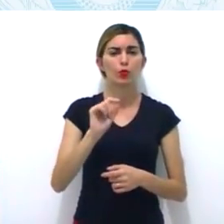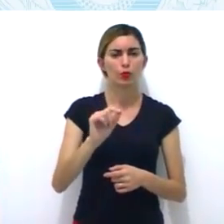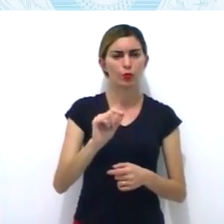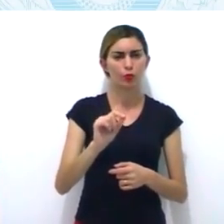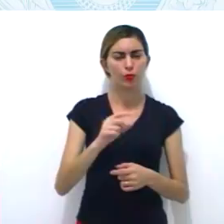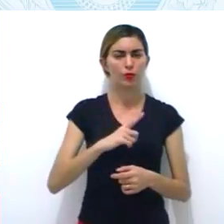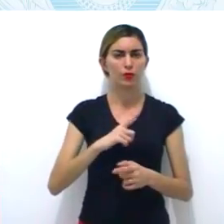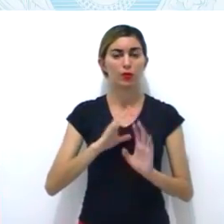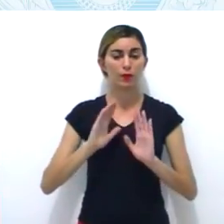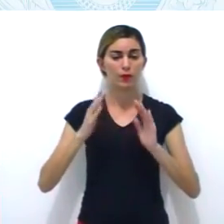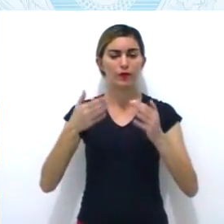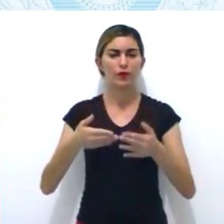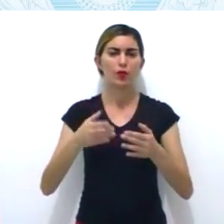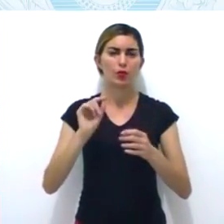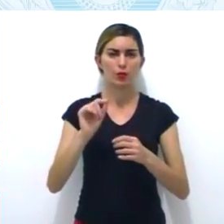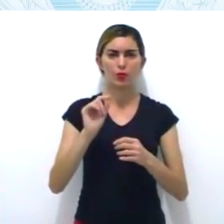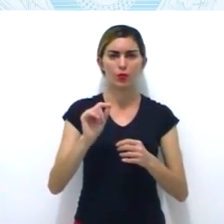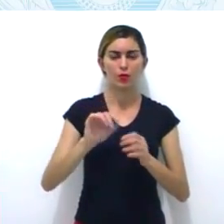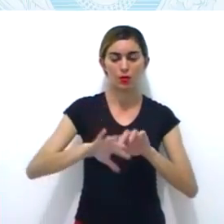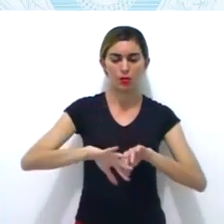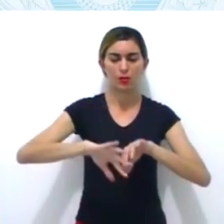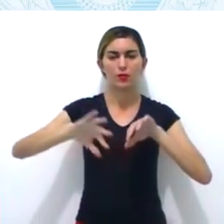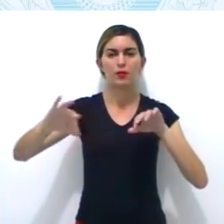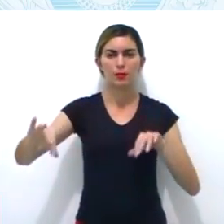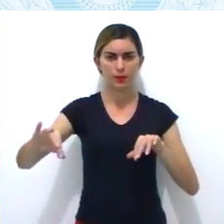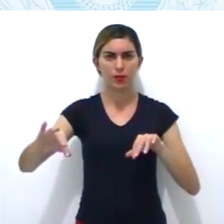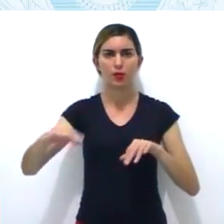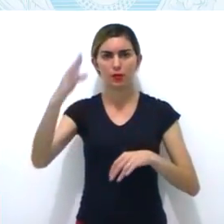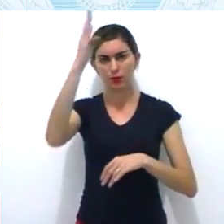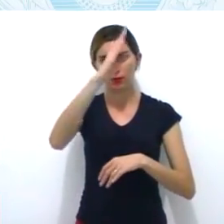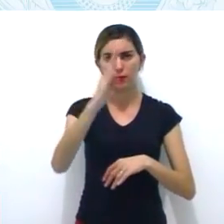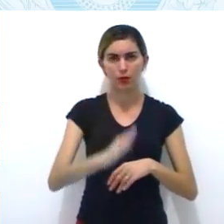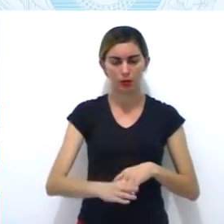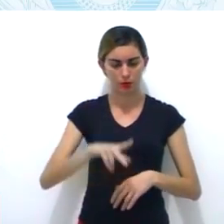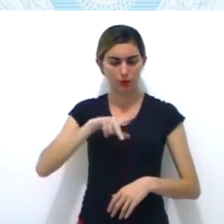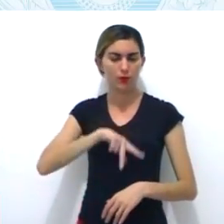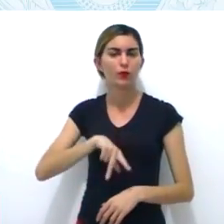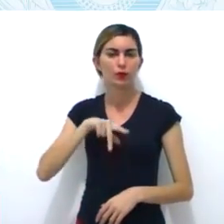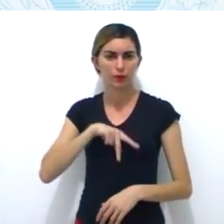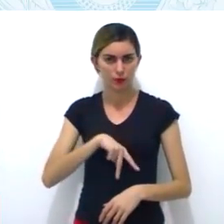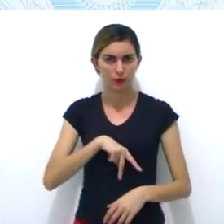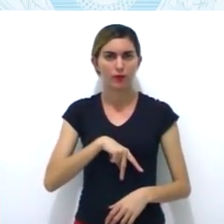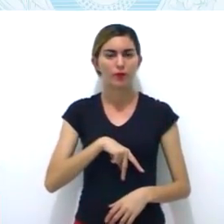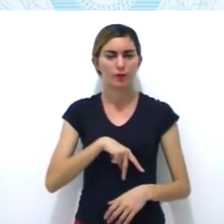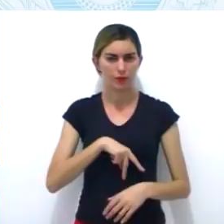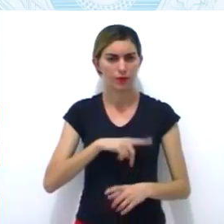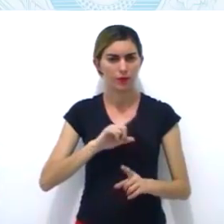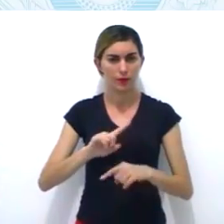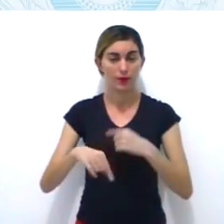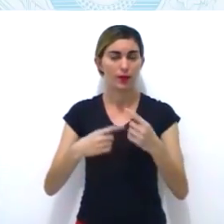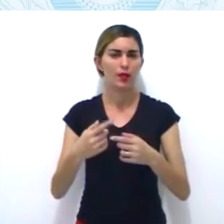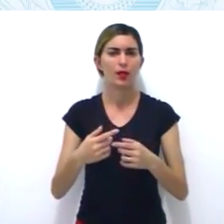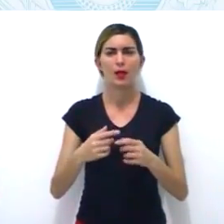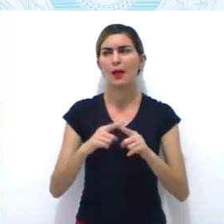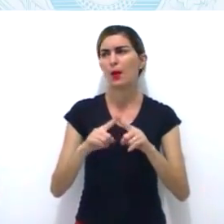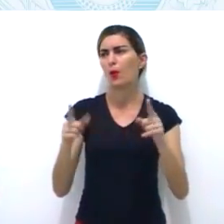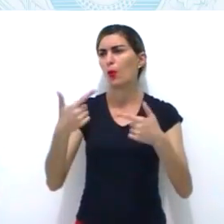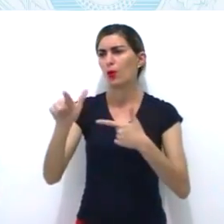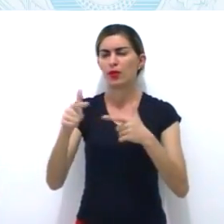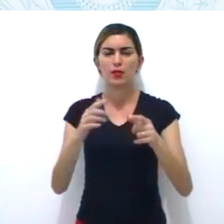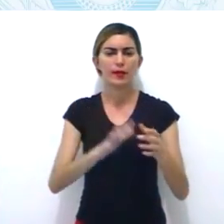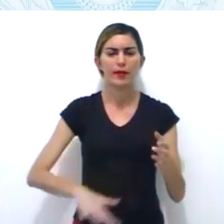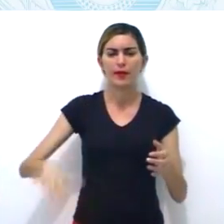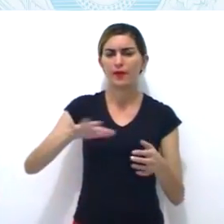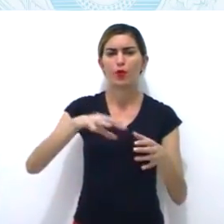Eram mais revoltas de nativos que brigavam por insatisfação, brigavam por poder.